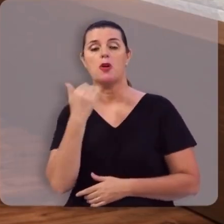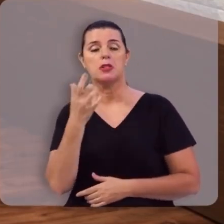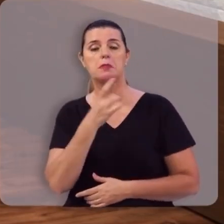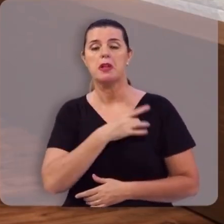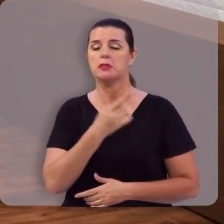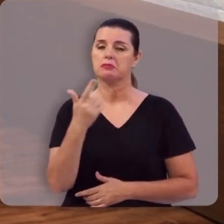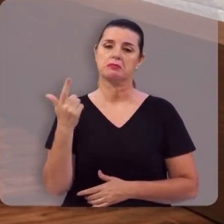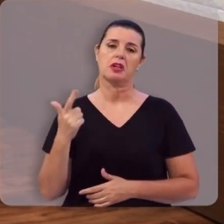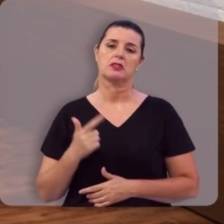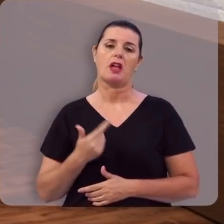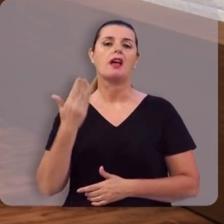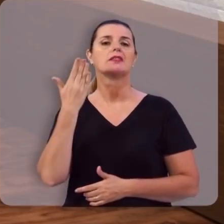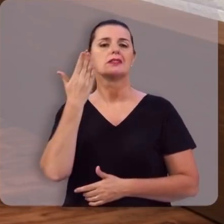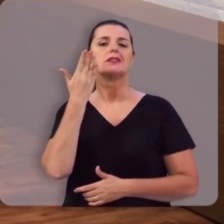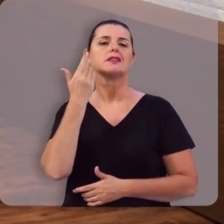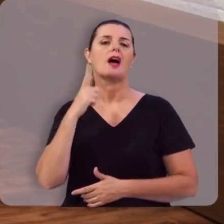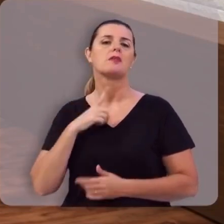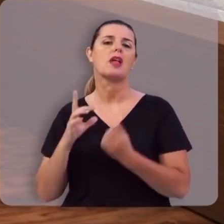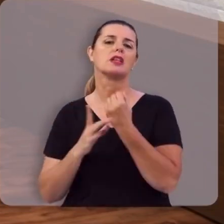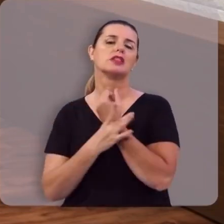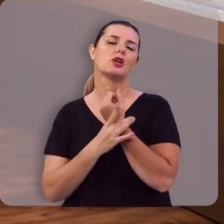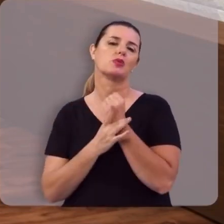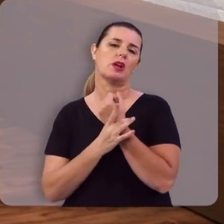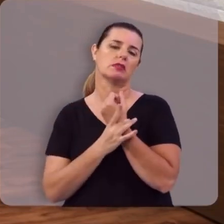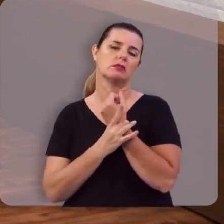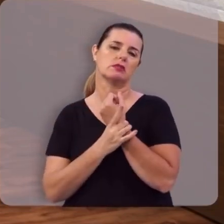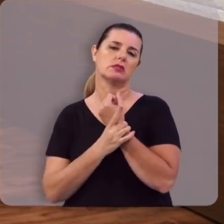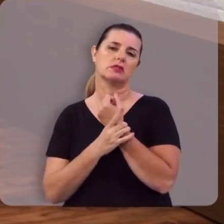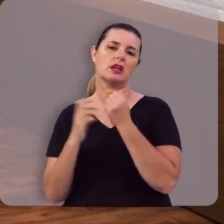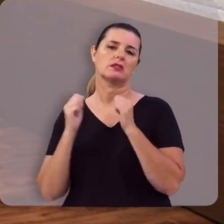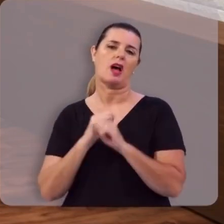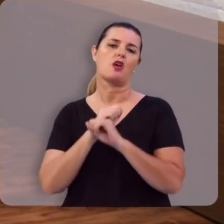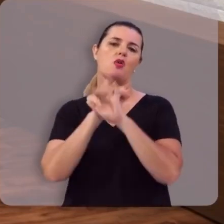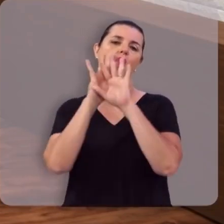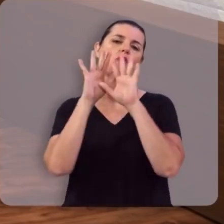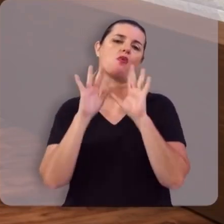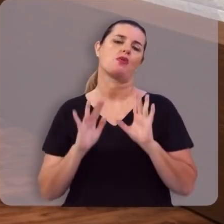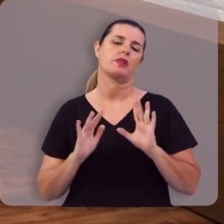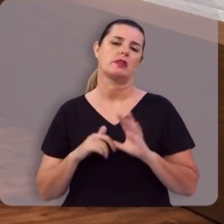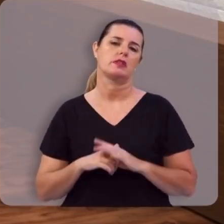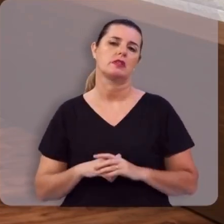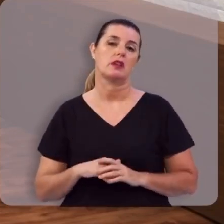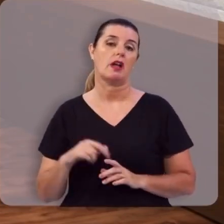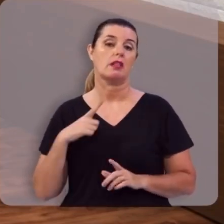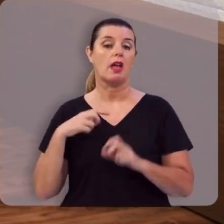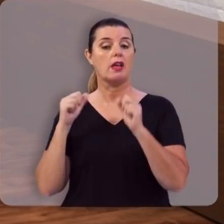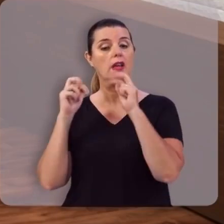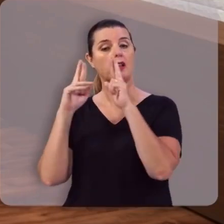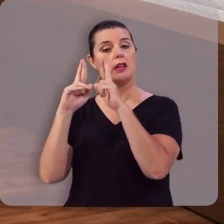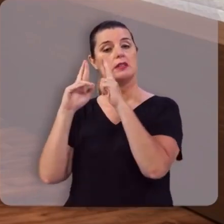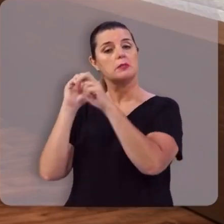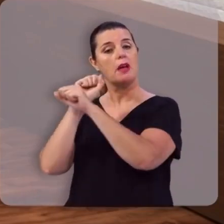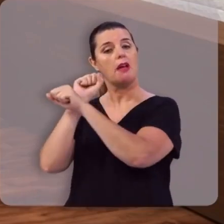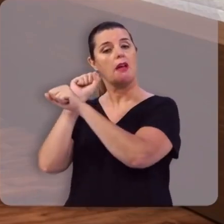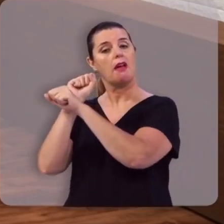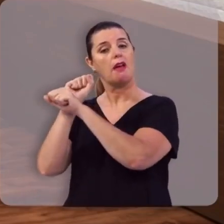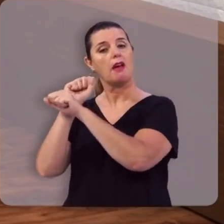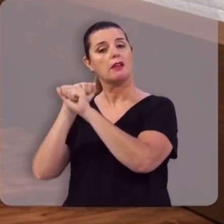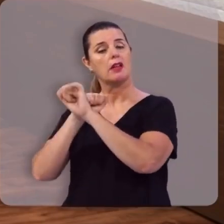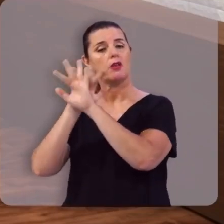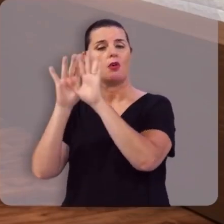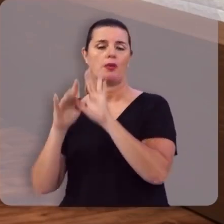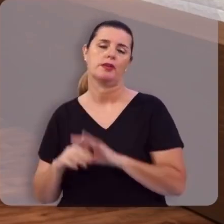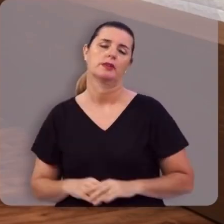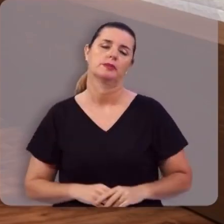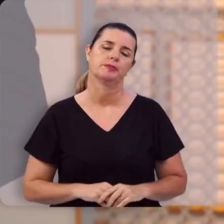ele sabe que ele tem segurança da glorificação, tem expectativa da